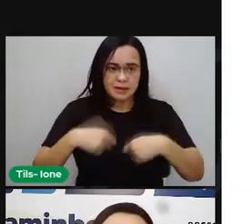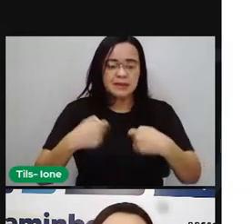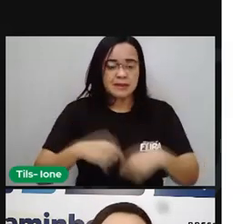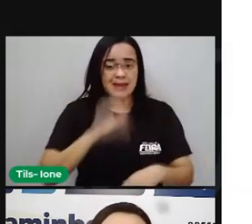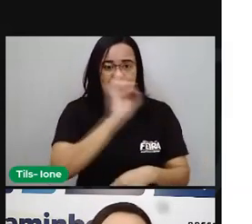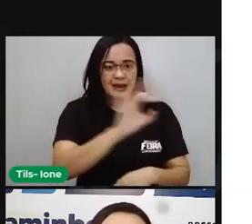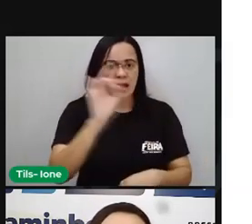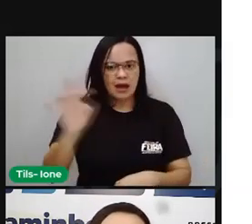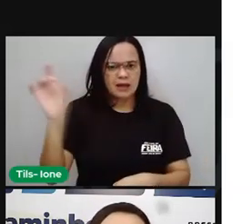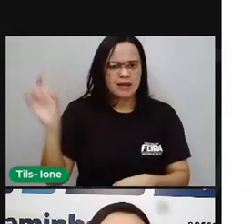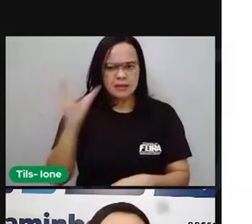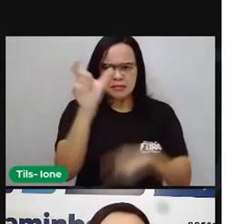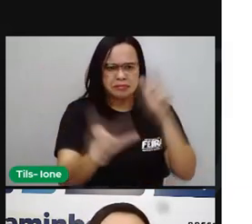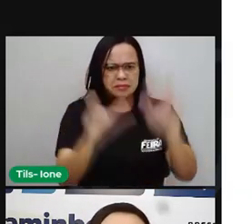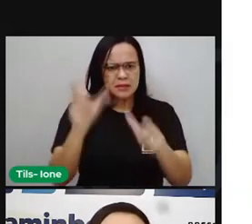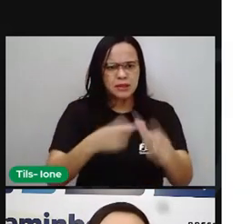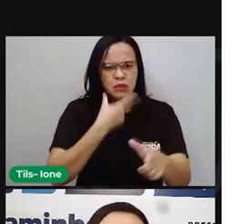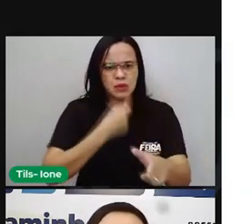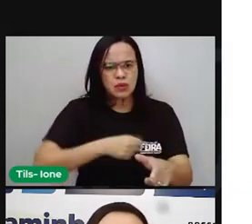cada pessoa.